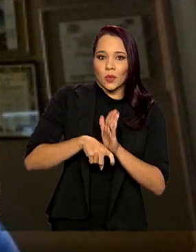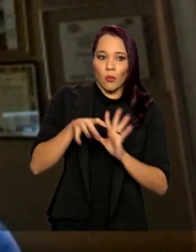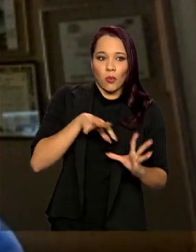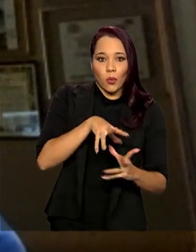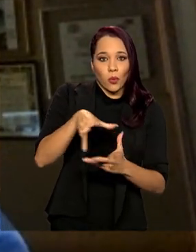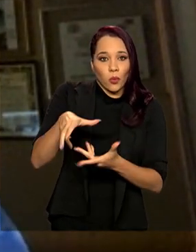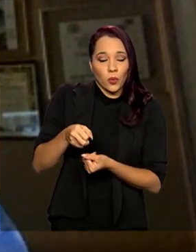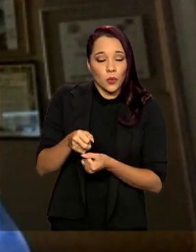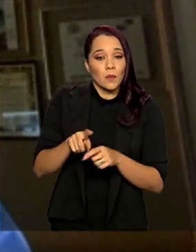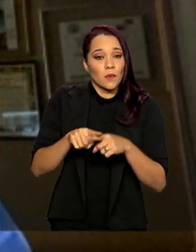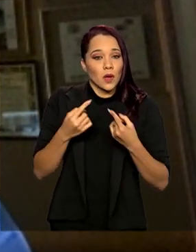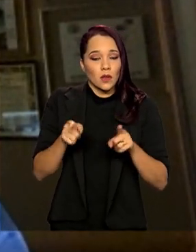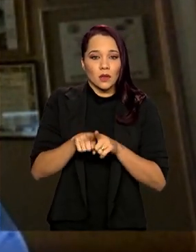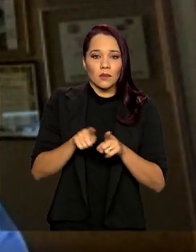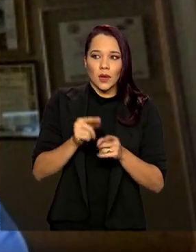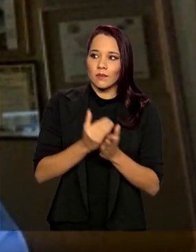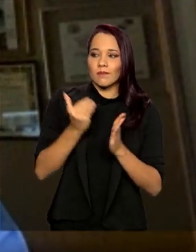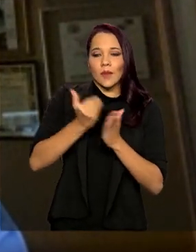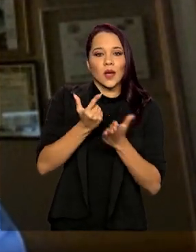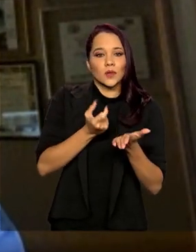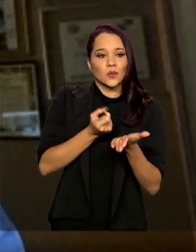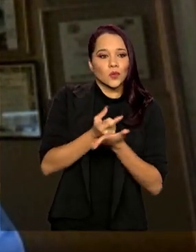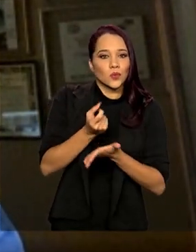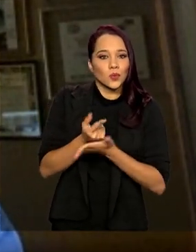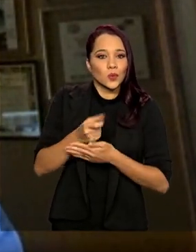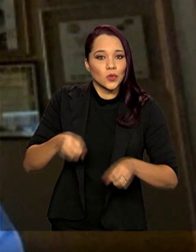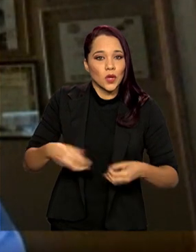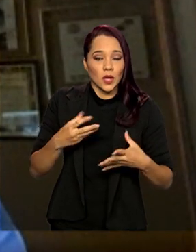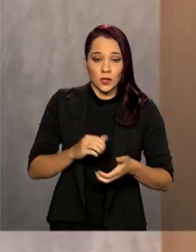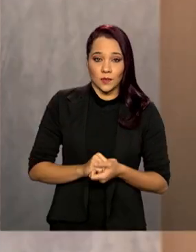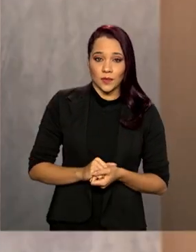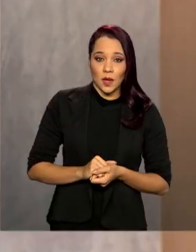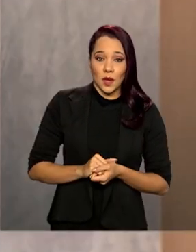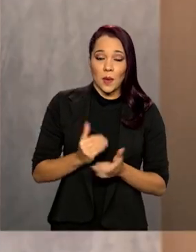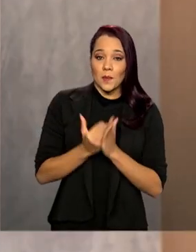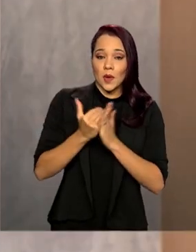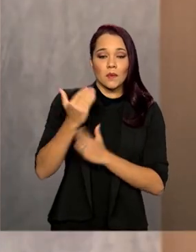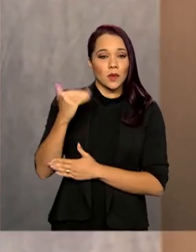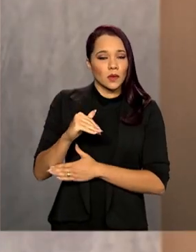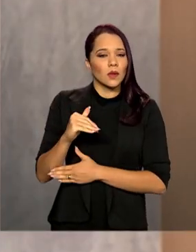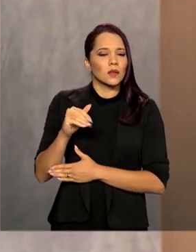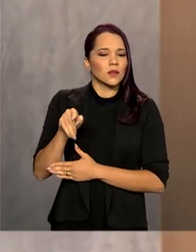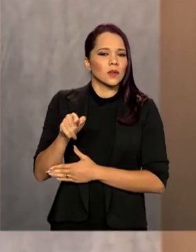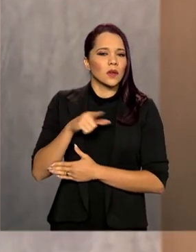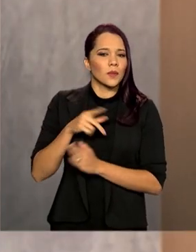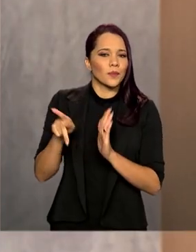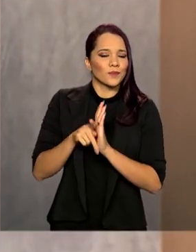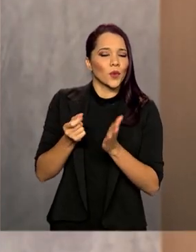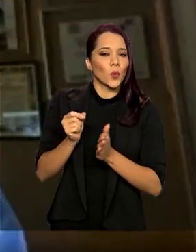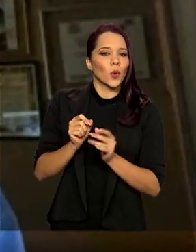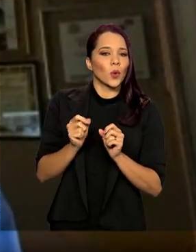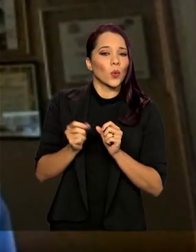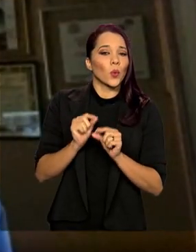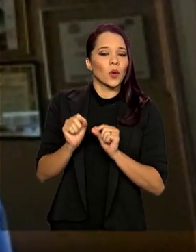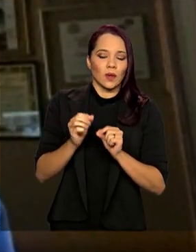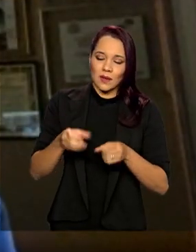ela é a maior carga tributária no consumo. Mais da metade da arrecadação brasileira está assentada na base do consumo.